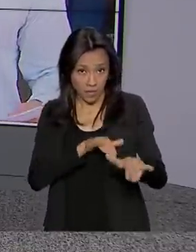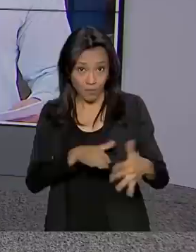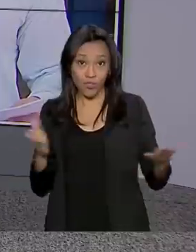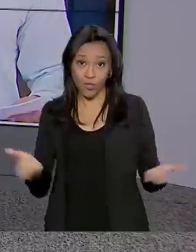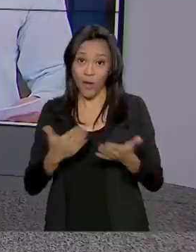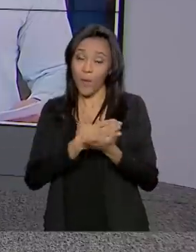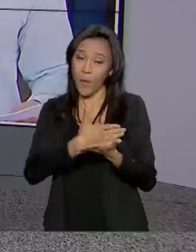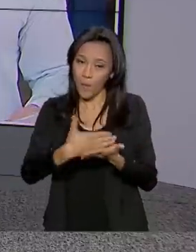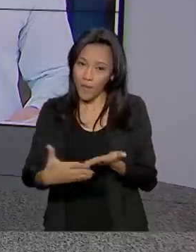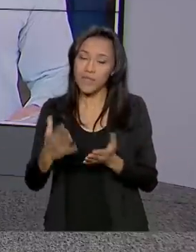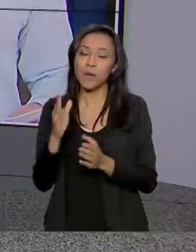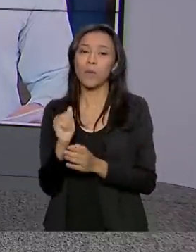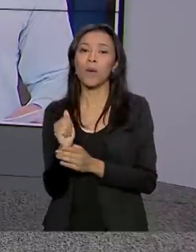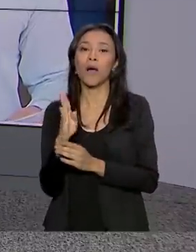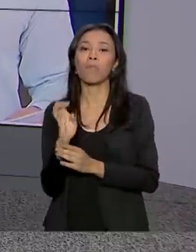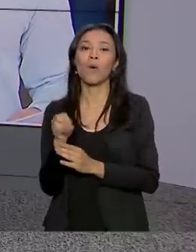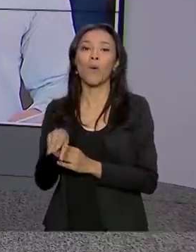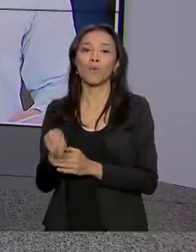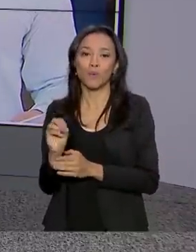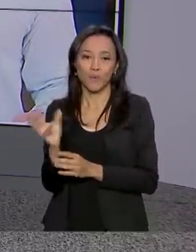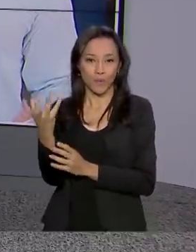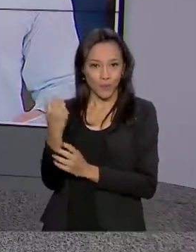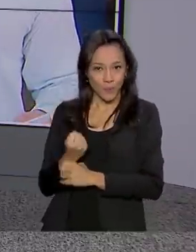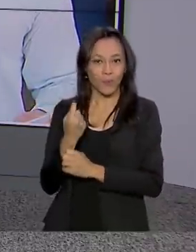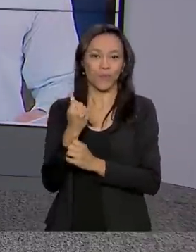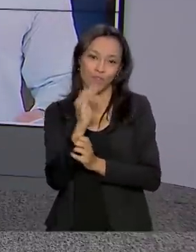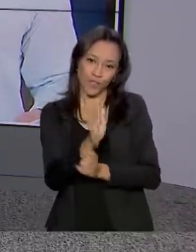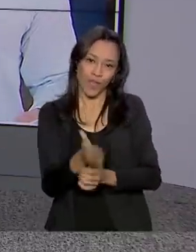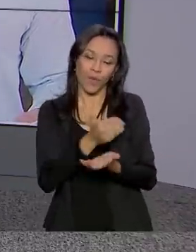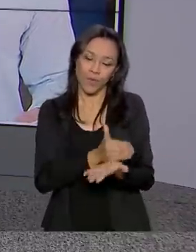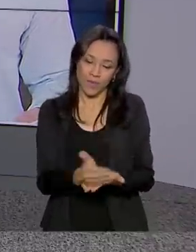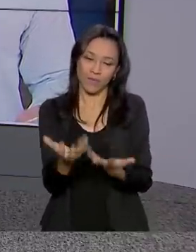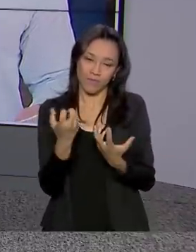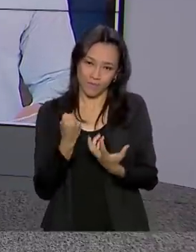ao Rio de Janeiro. Tiago Pimenta traz os detalhes para a gente. Bom dia, Tiago.